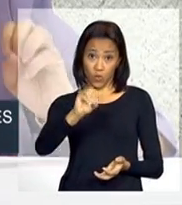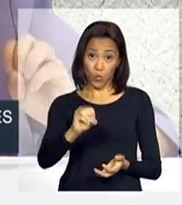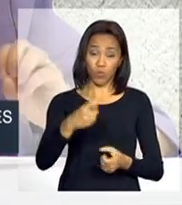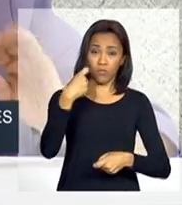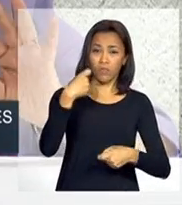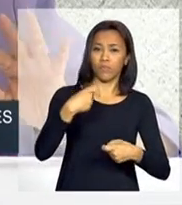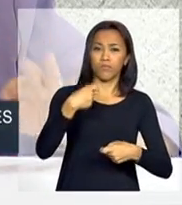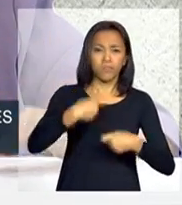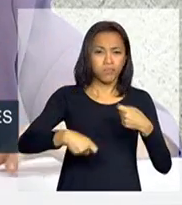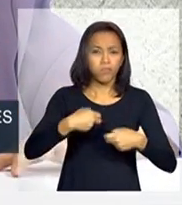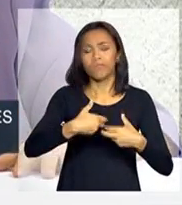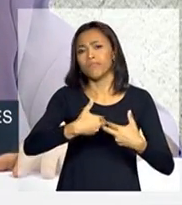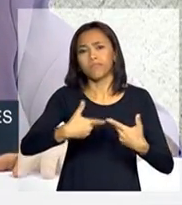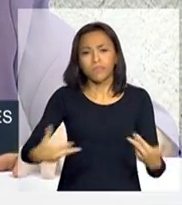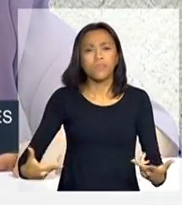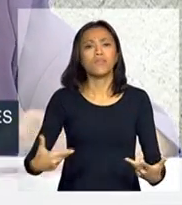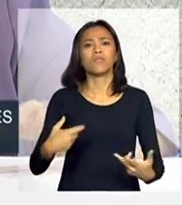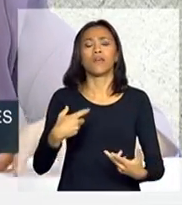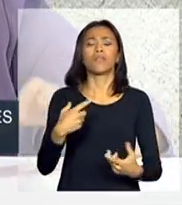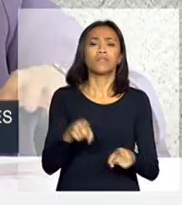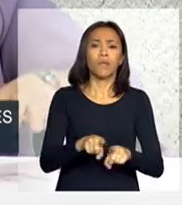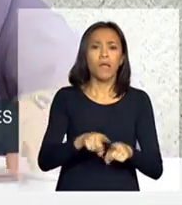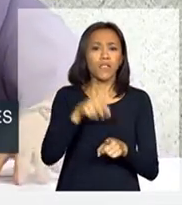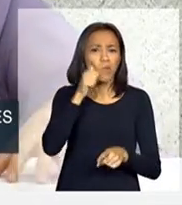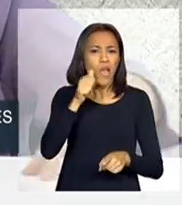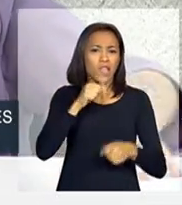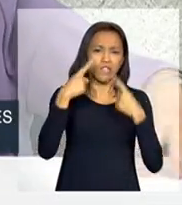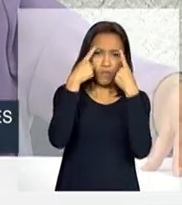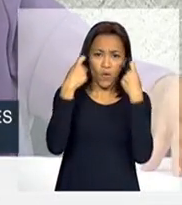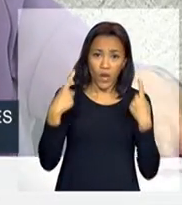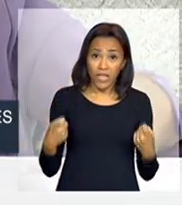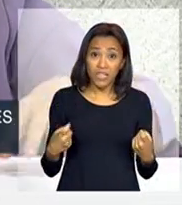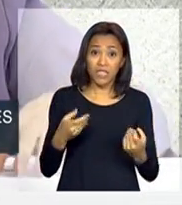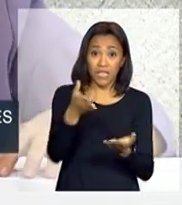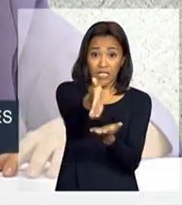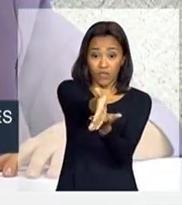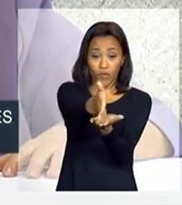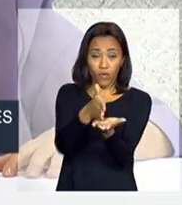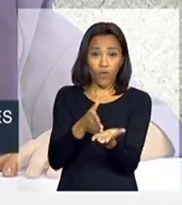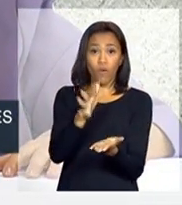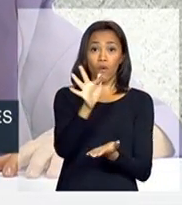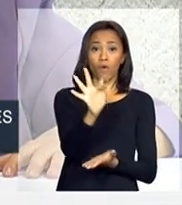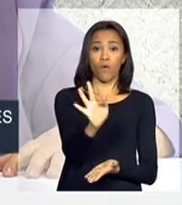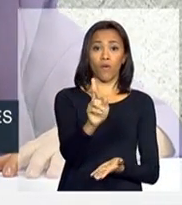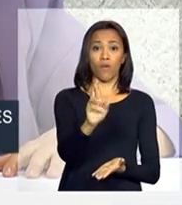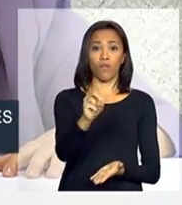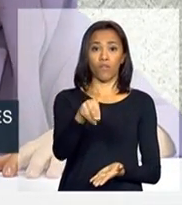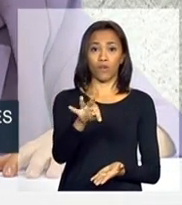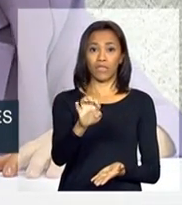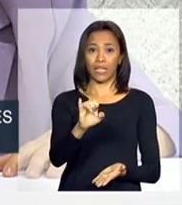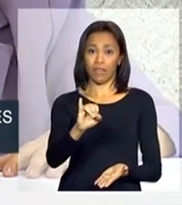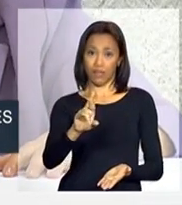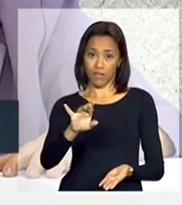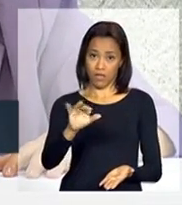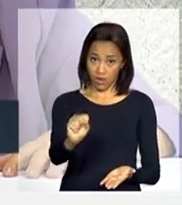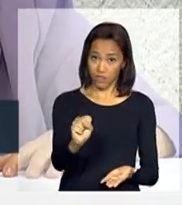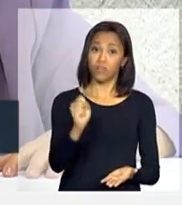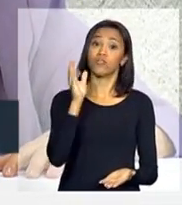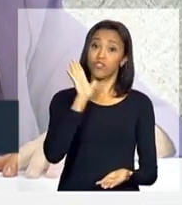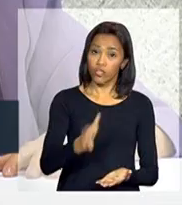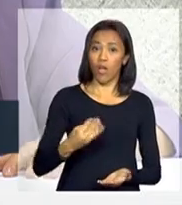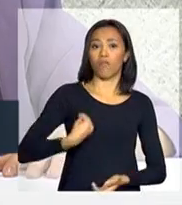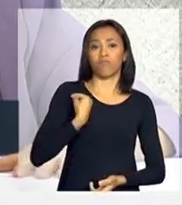migrantes, às mulheres em situação de violência, nas fronteiras secas que já existem. E, além